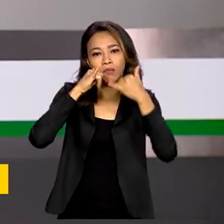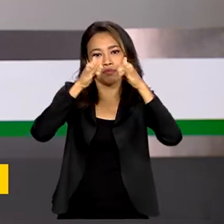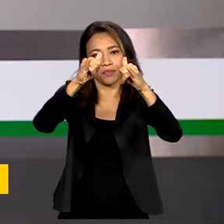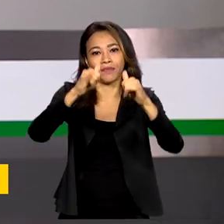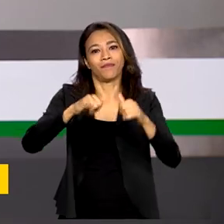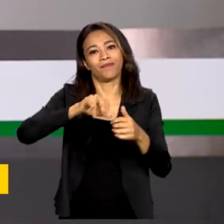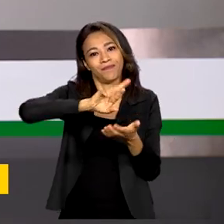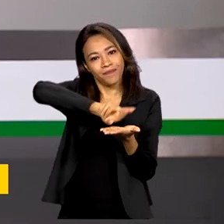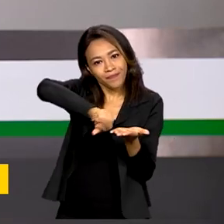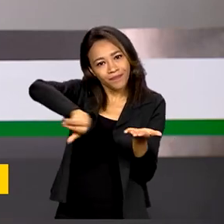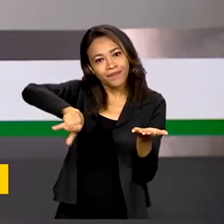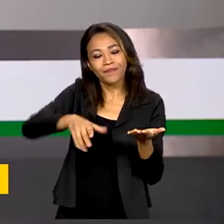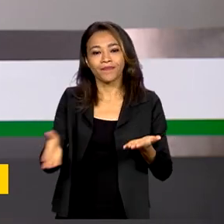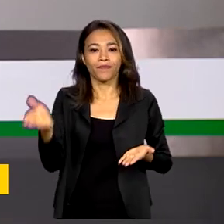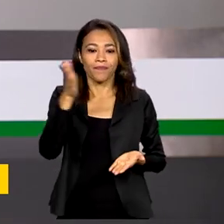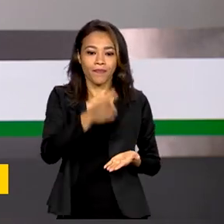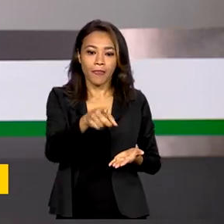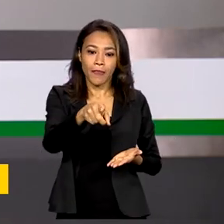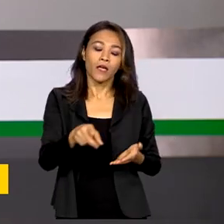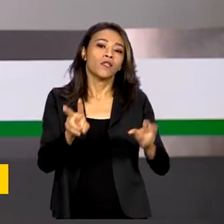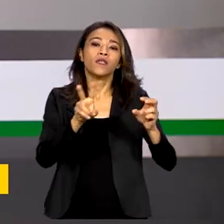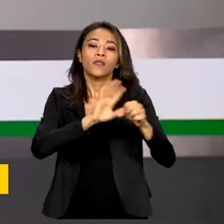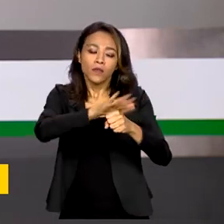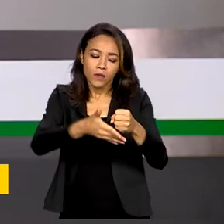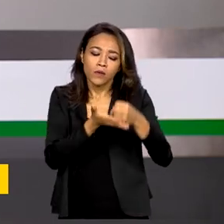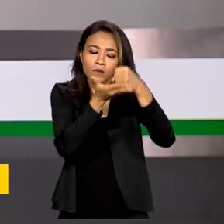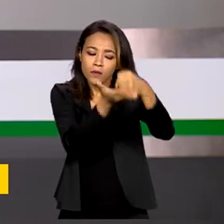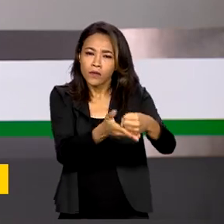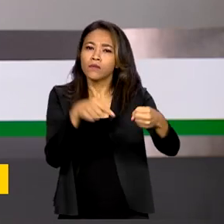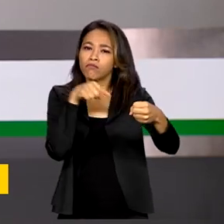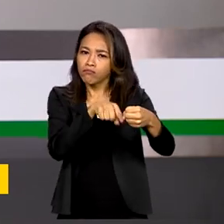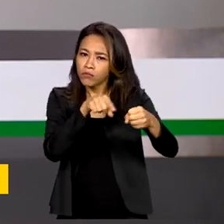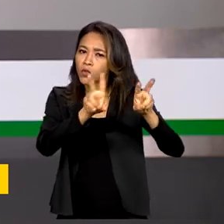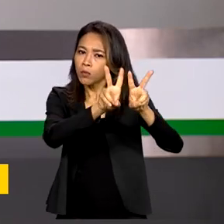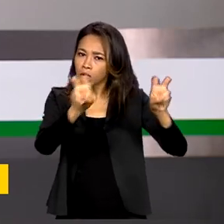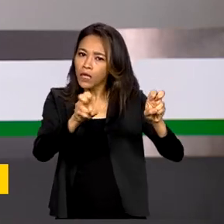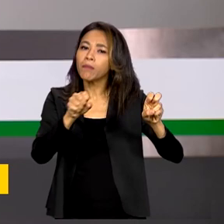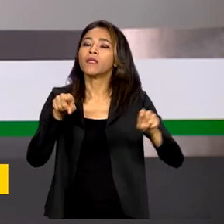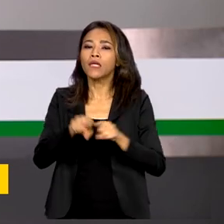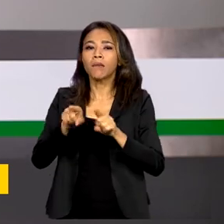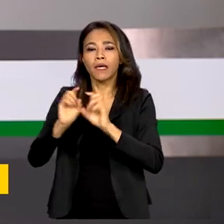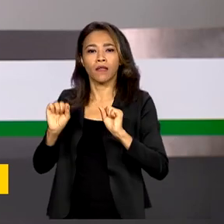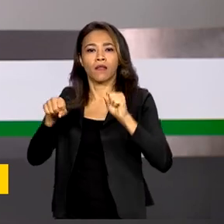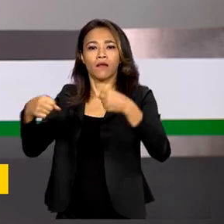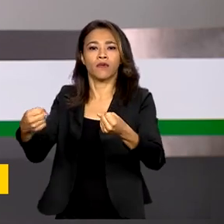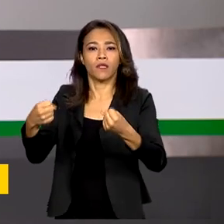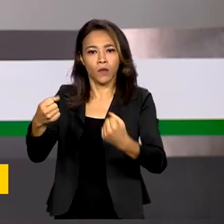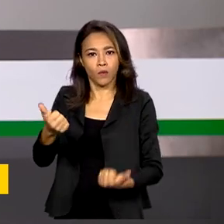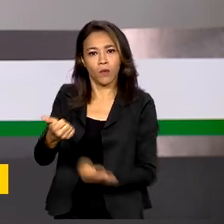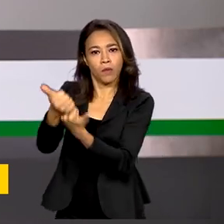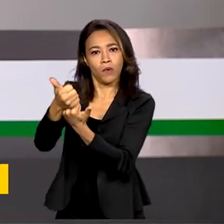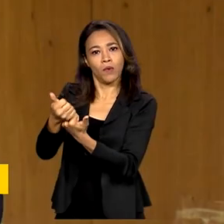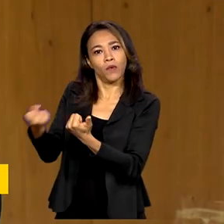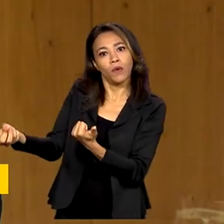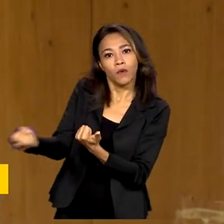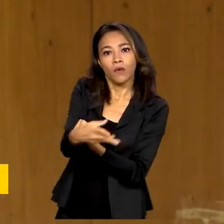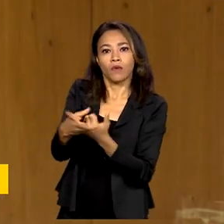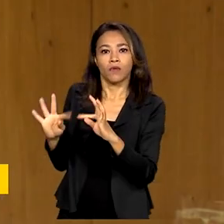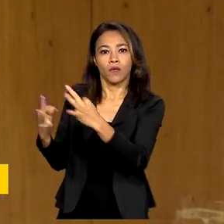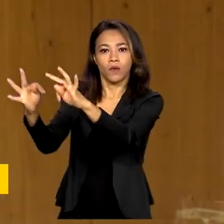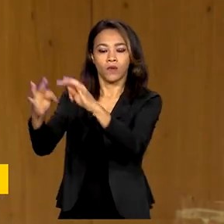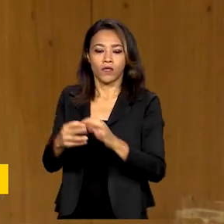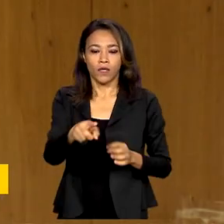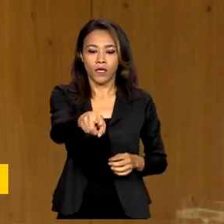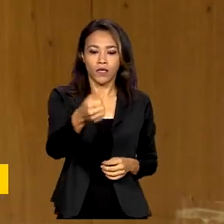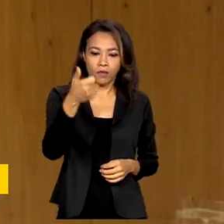E além do desenvolvimento sustentável, Geraldo Alckmin defendeu investimentos em novas tecnologias. O